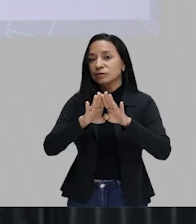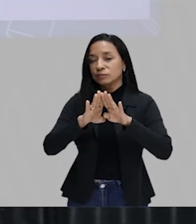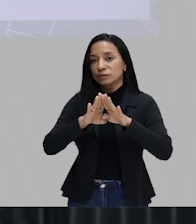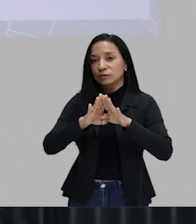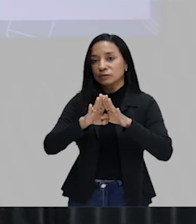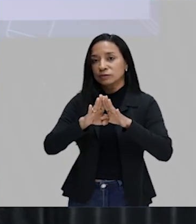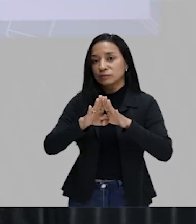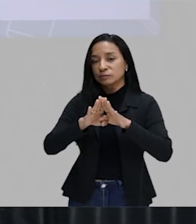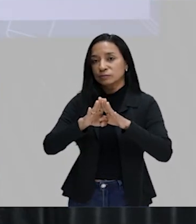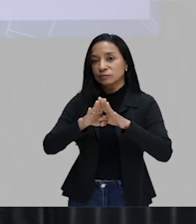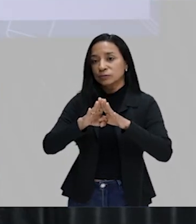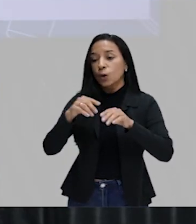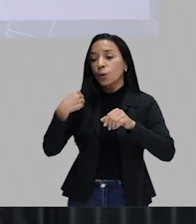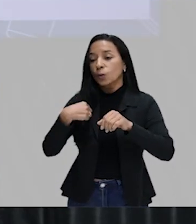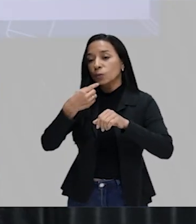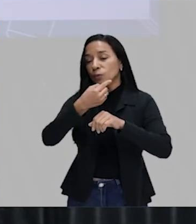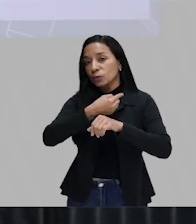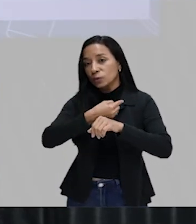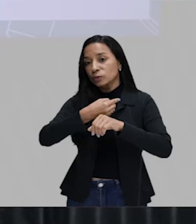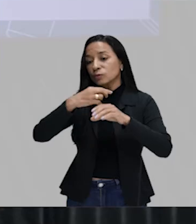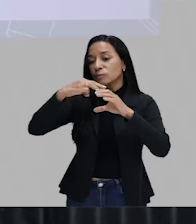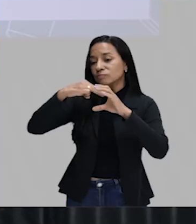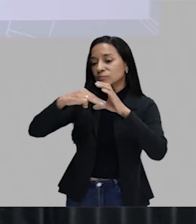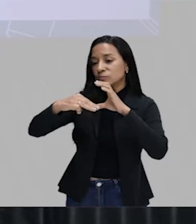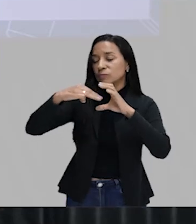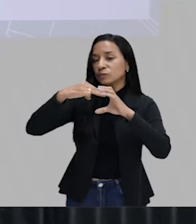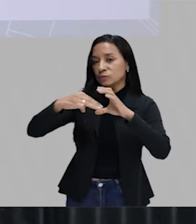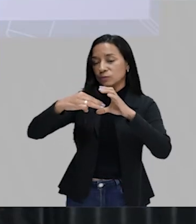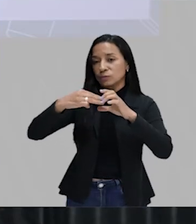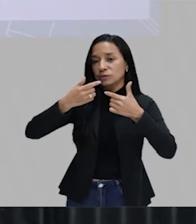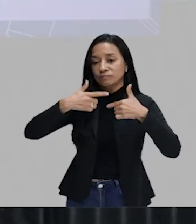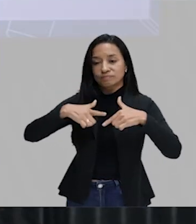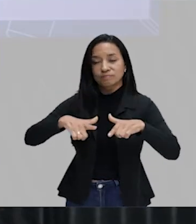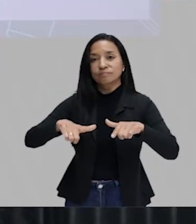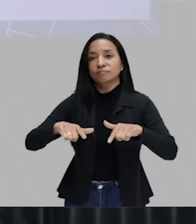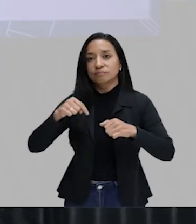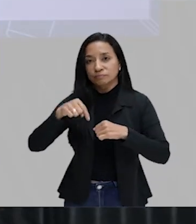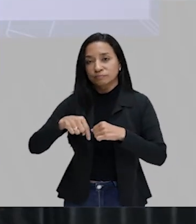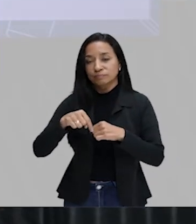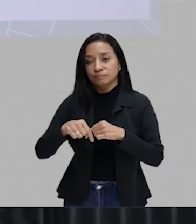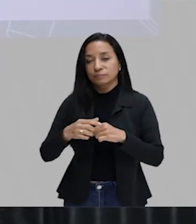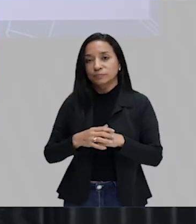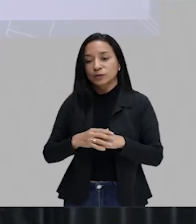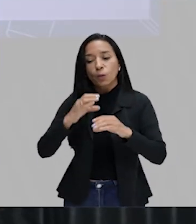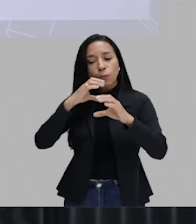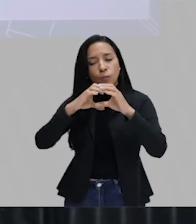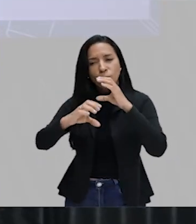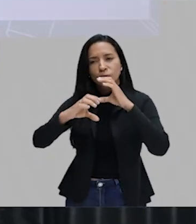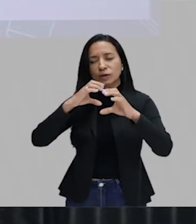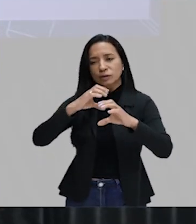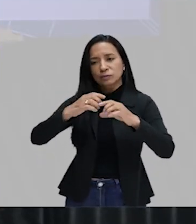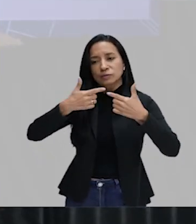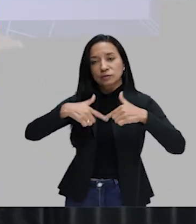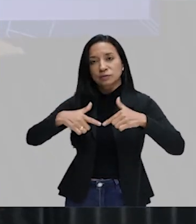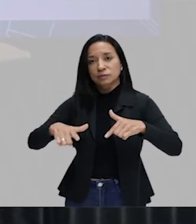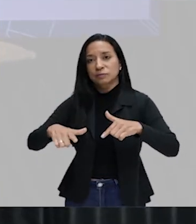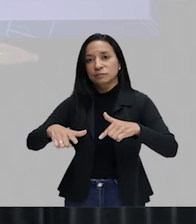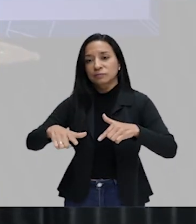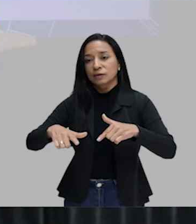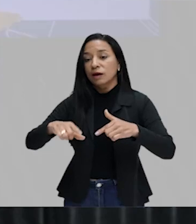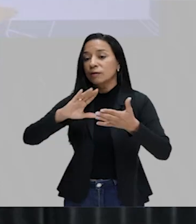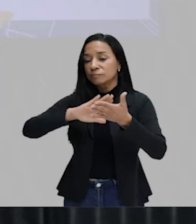os emissores da nossa linguagem aqui. Estou usando a língua portuguesa. Ela está